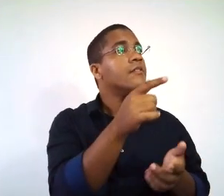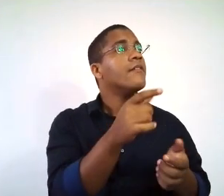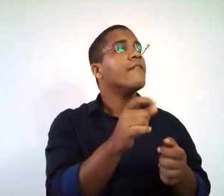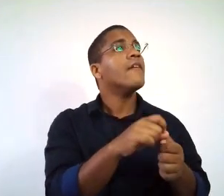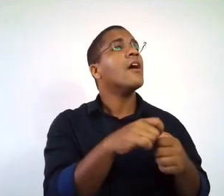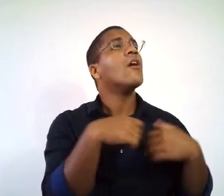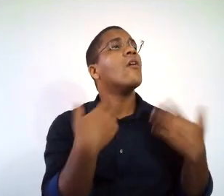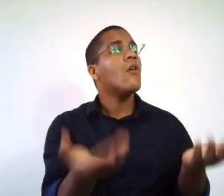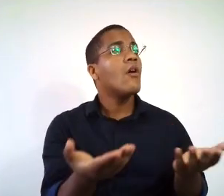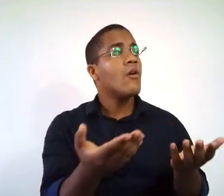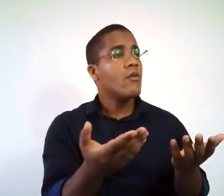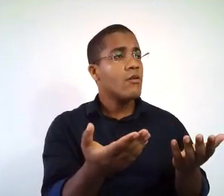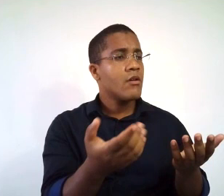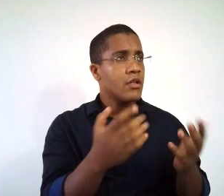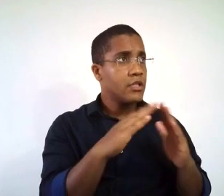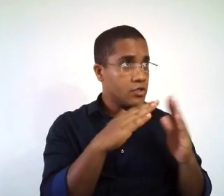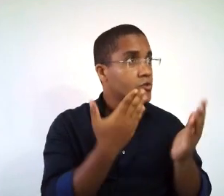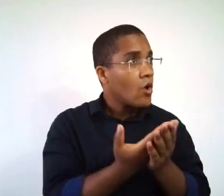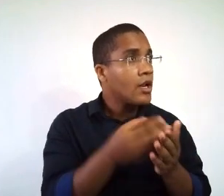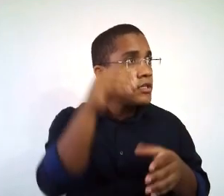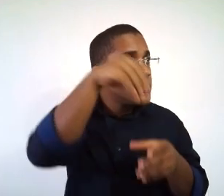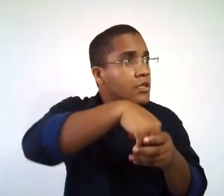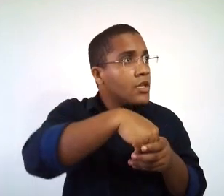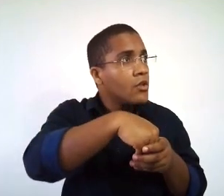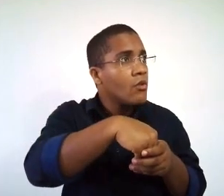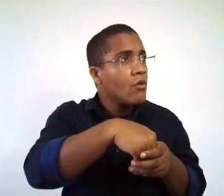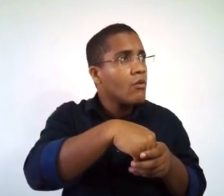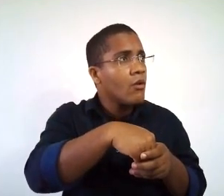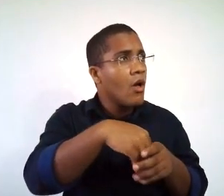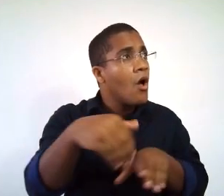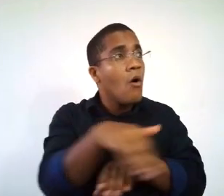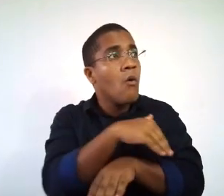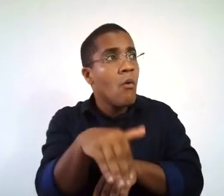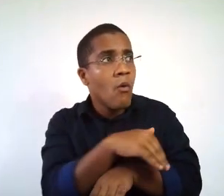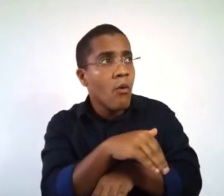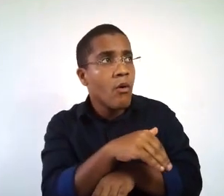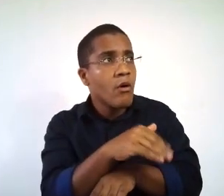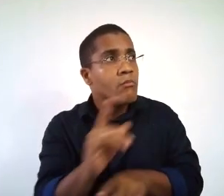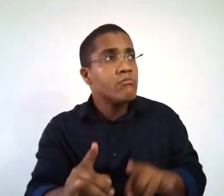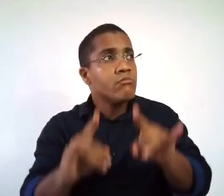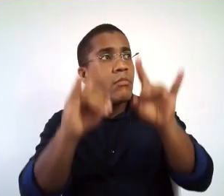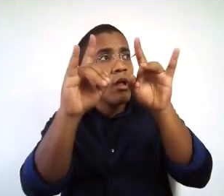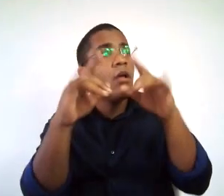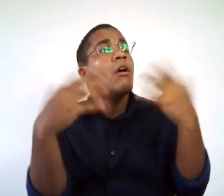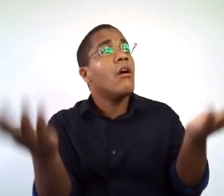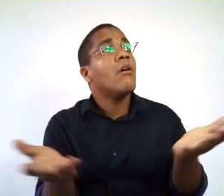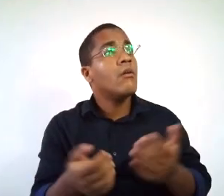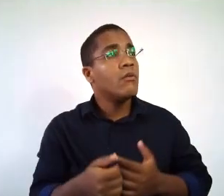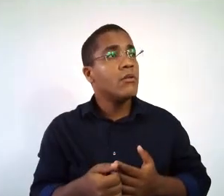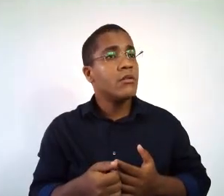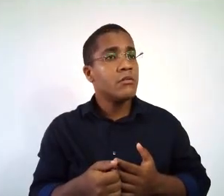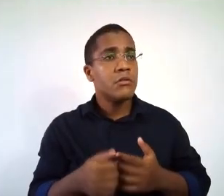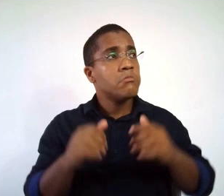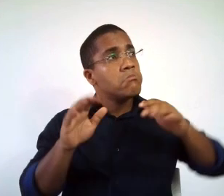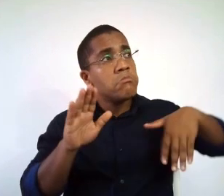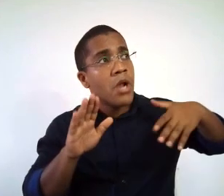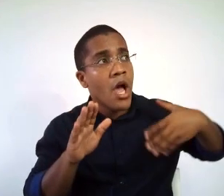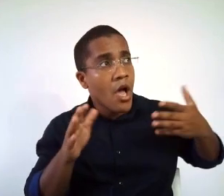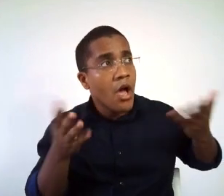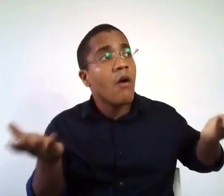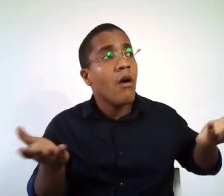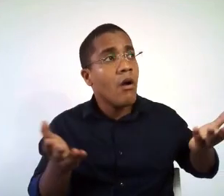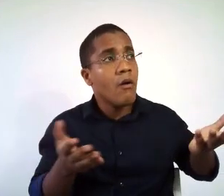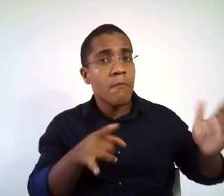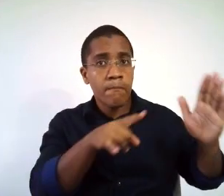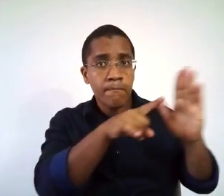se esse jogo esportivo é praticado na escola ou se ele é praticado, por exemplo, na sua rua, no